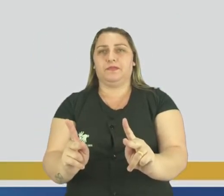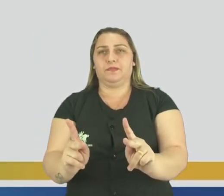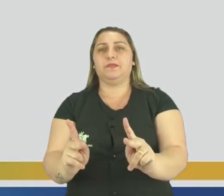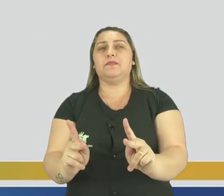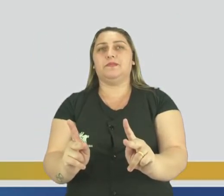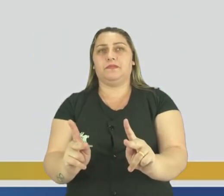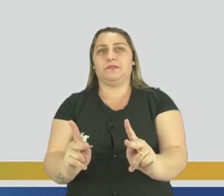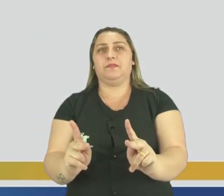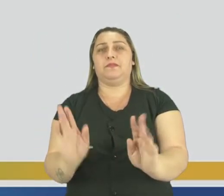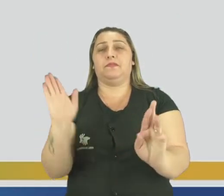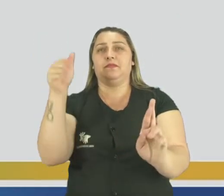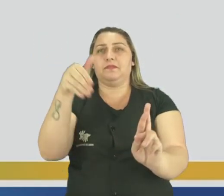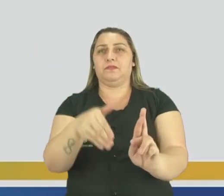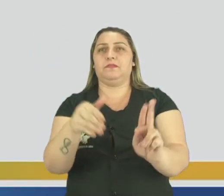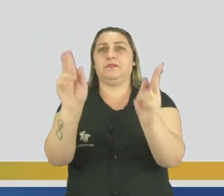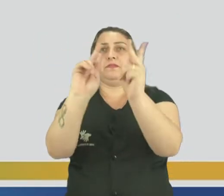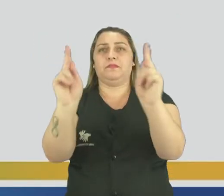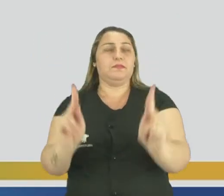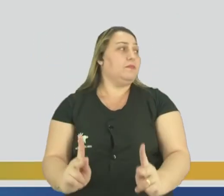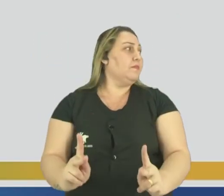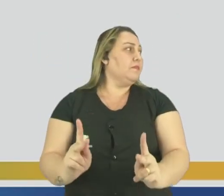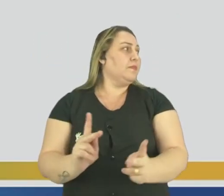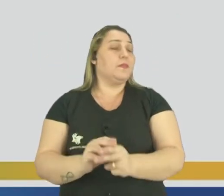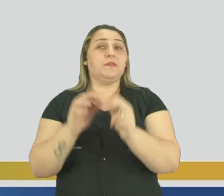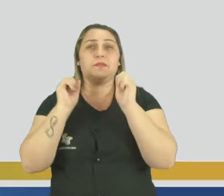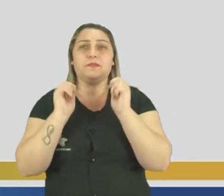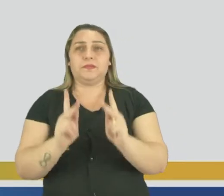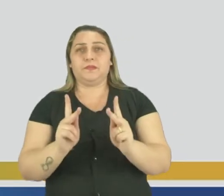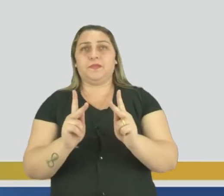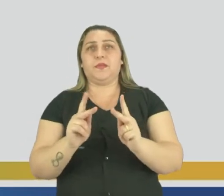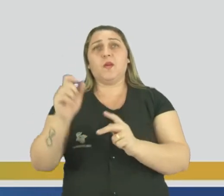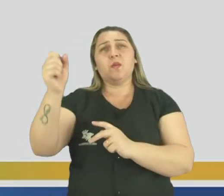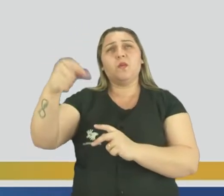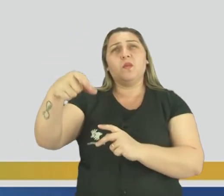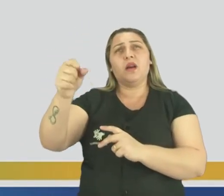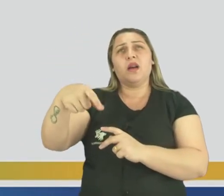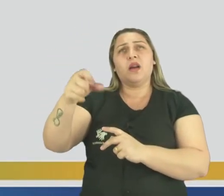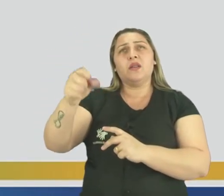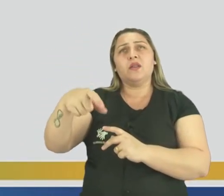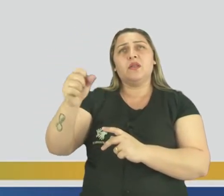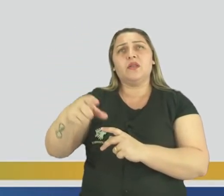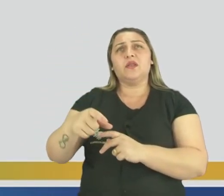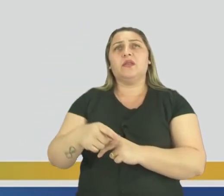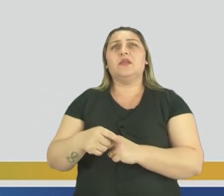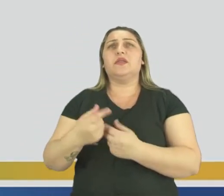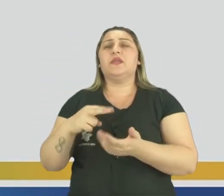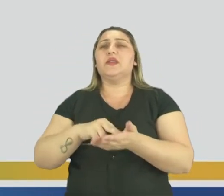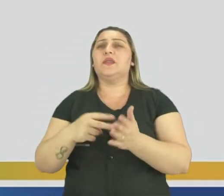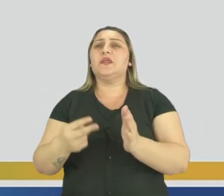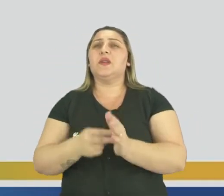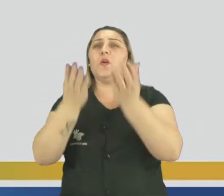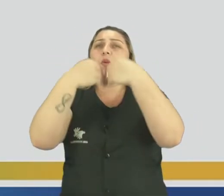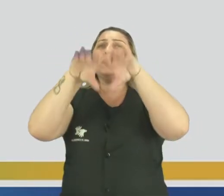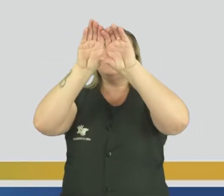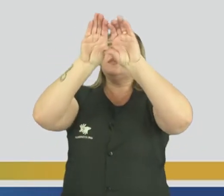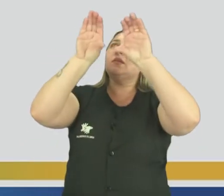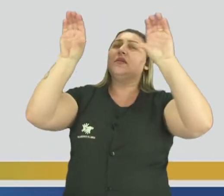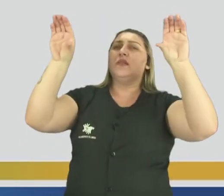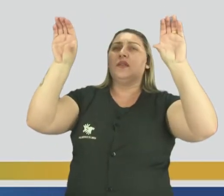o branco que tem nela representa a paz, ok? E o azul? O azul simboliza o céu